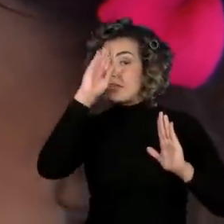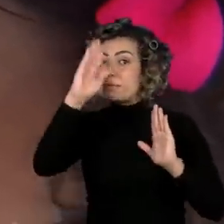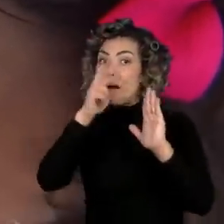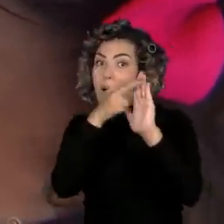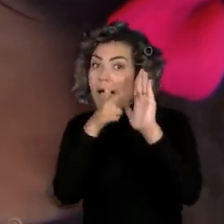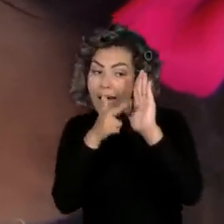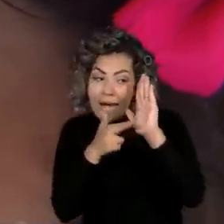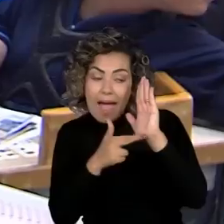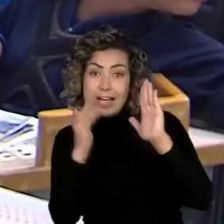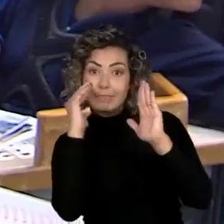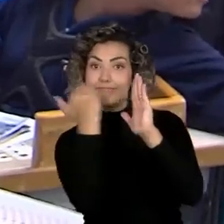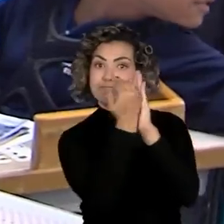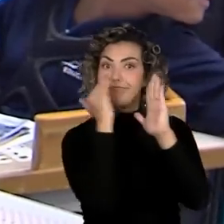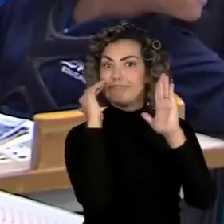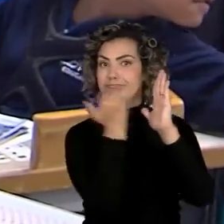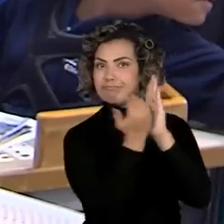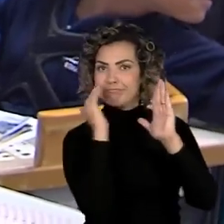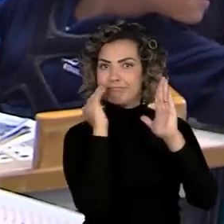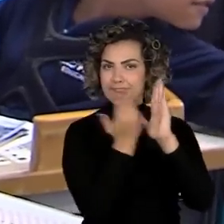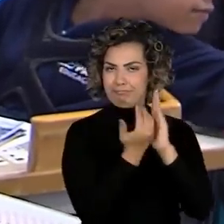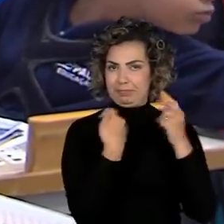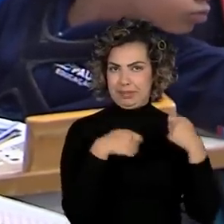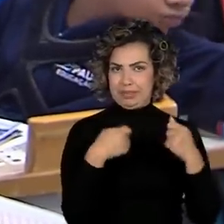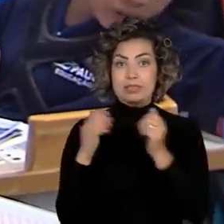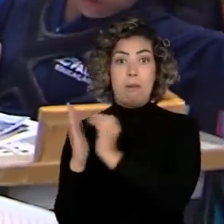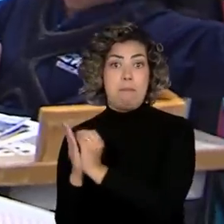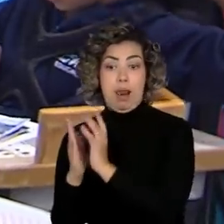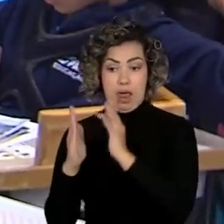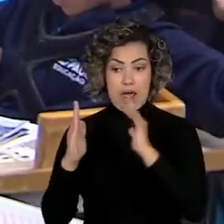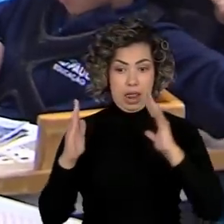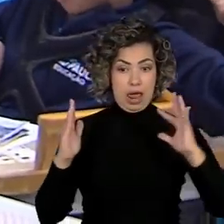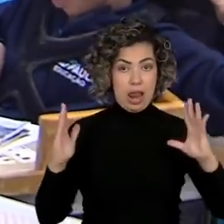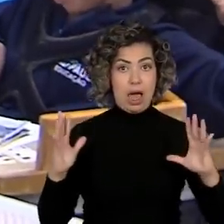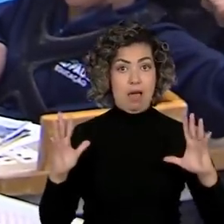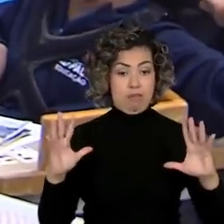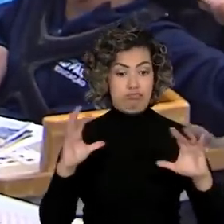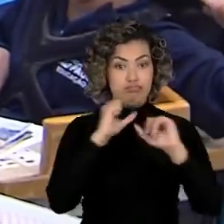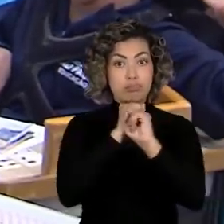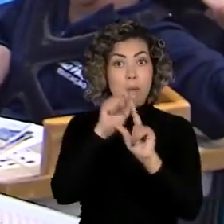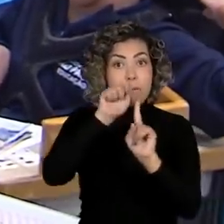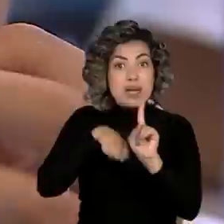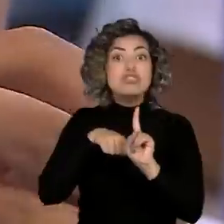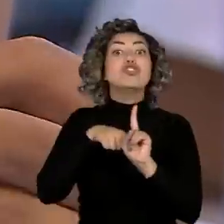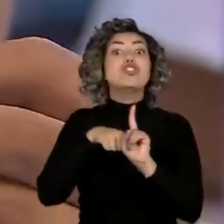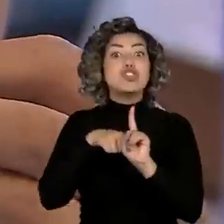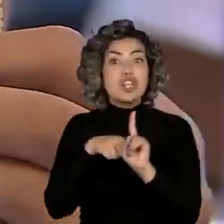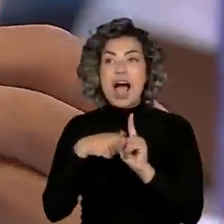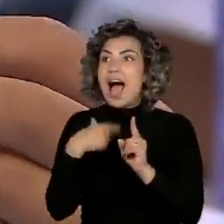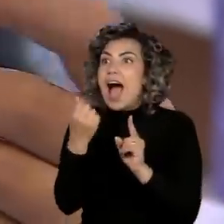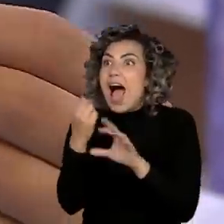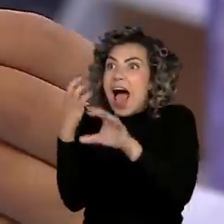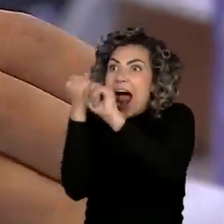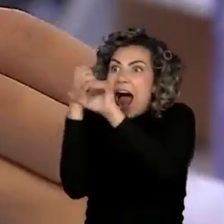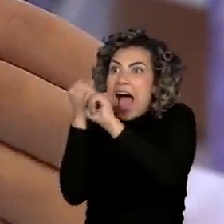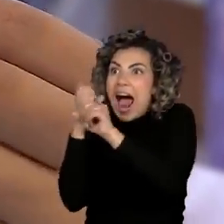atividades. No final do mês, estes pontos são trocados por um valor, representado num dinheiro